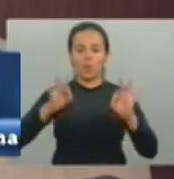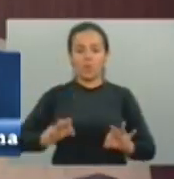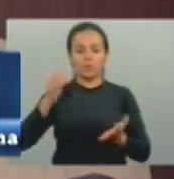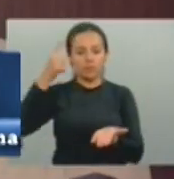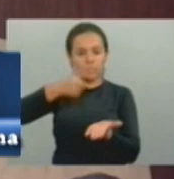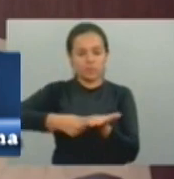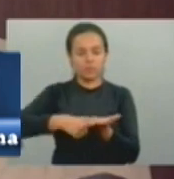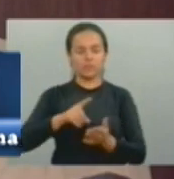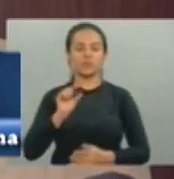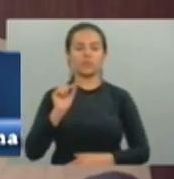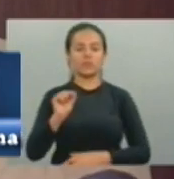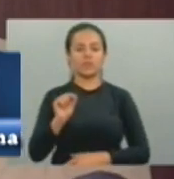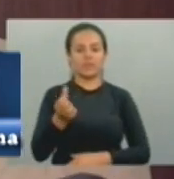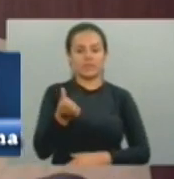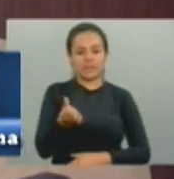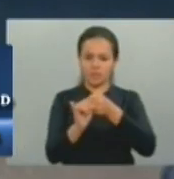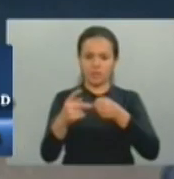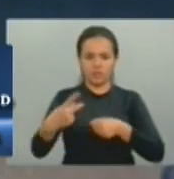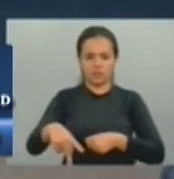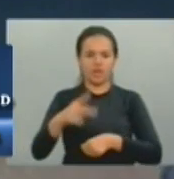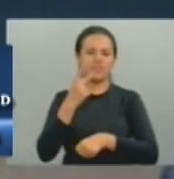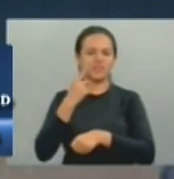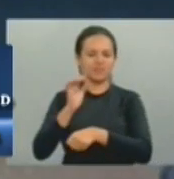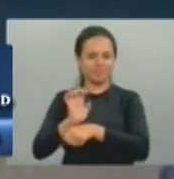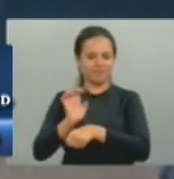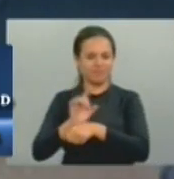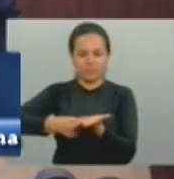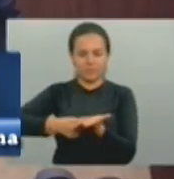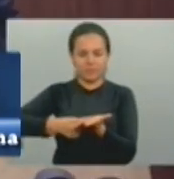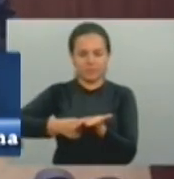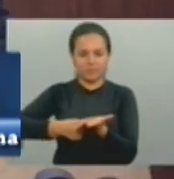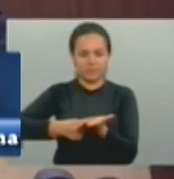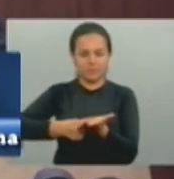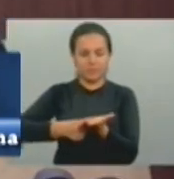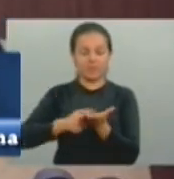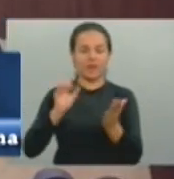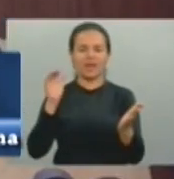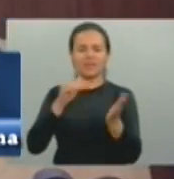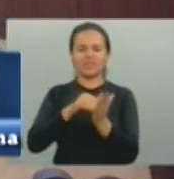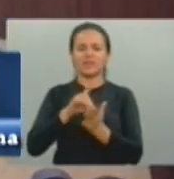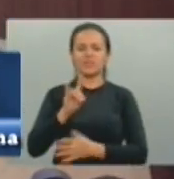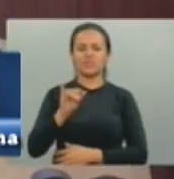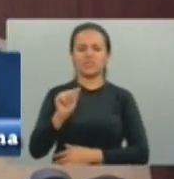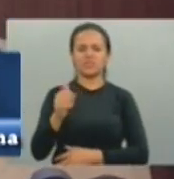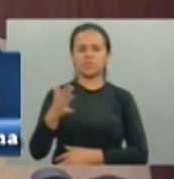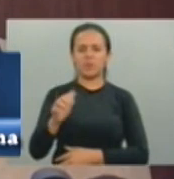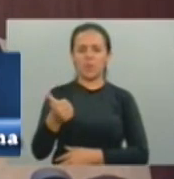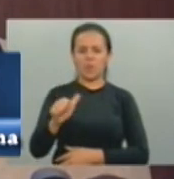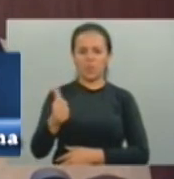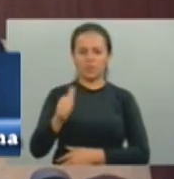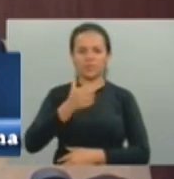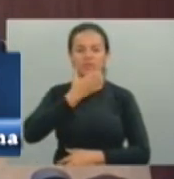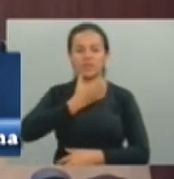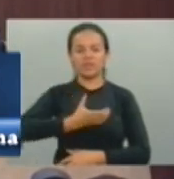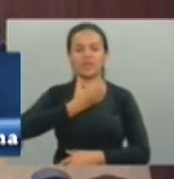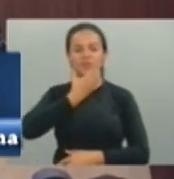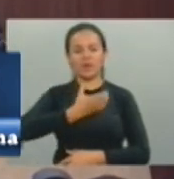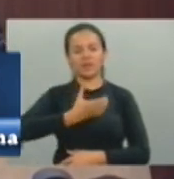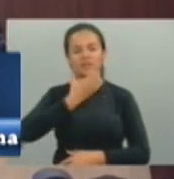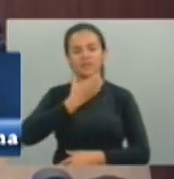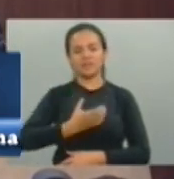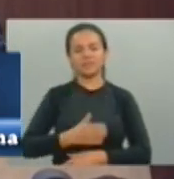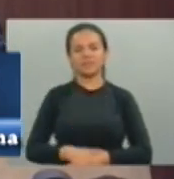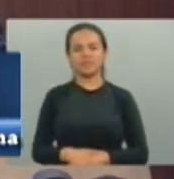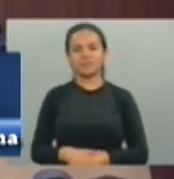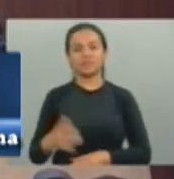criação de novos cursos de medicina no interior do estado. Até o dia 11 de dezembro, teremos